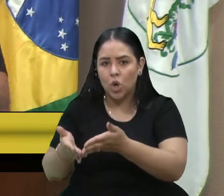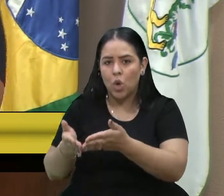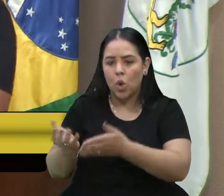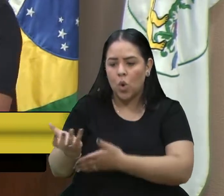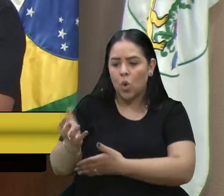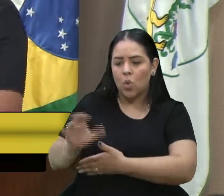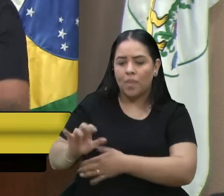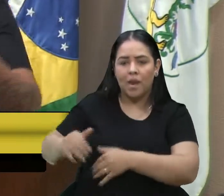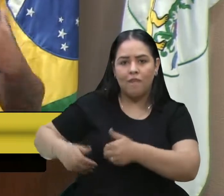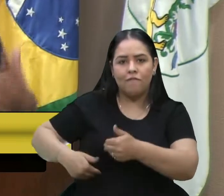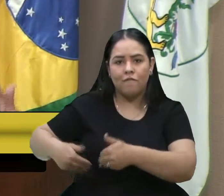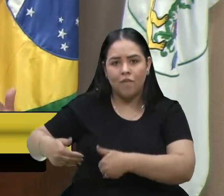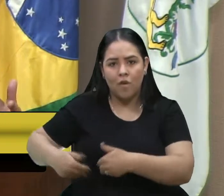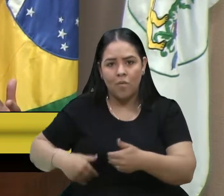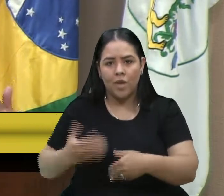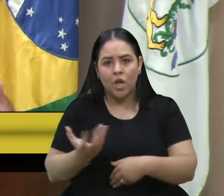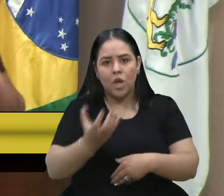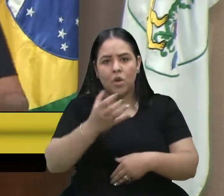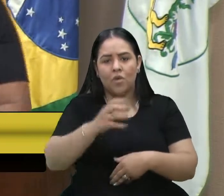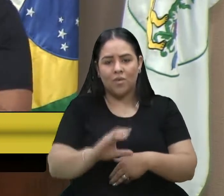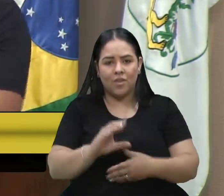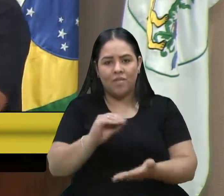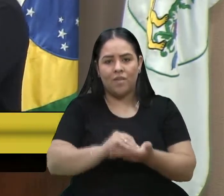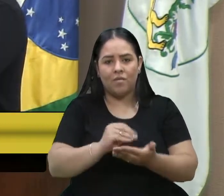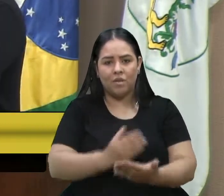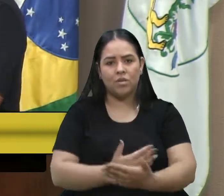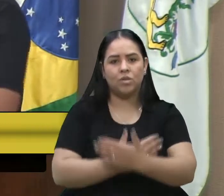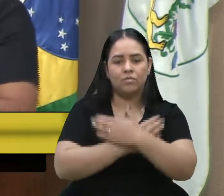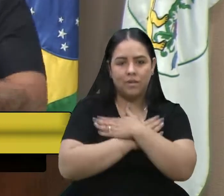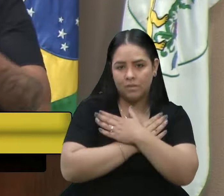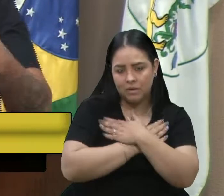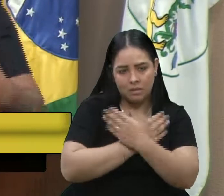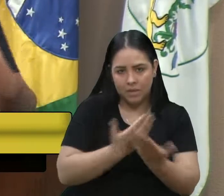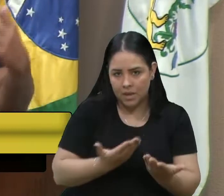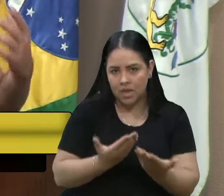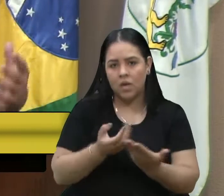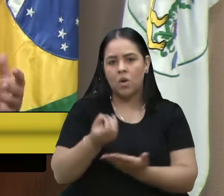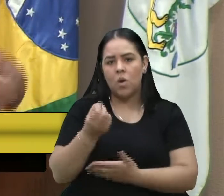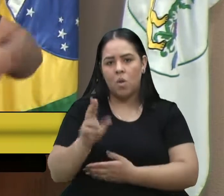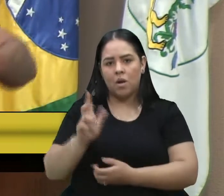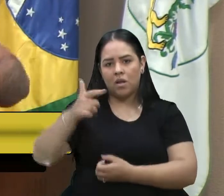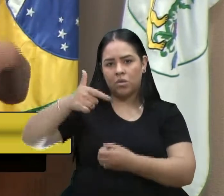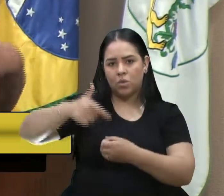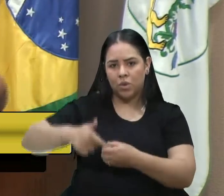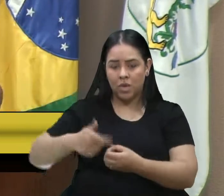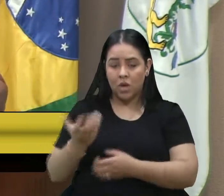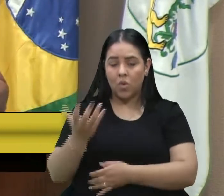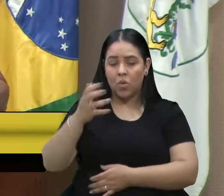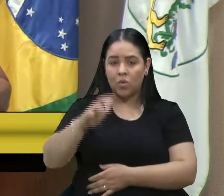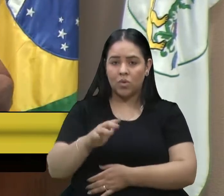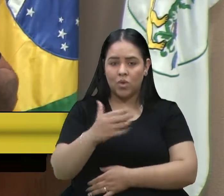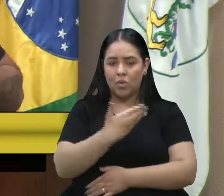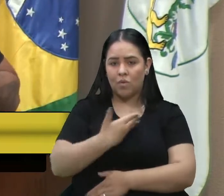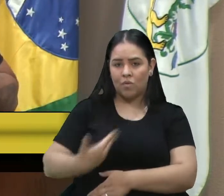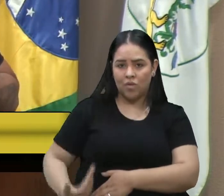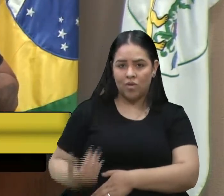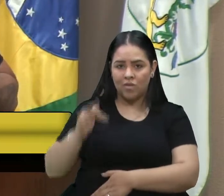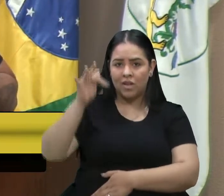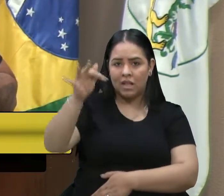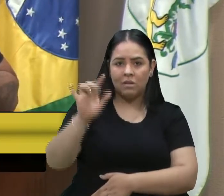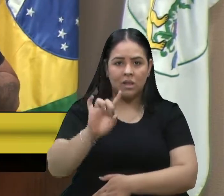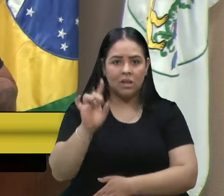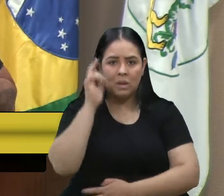antidesemprego, antigasolina, antisposicionamentos do governo federal, e não se preocupe com a